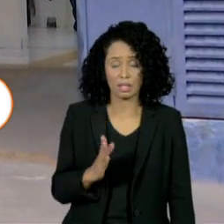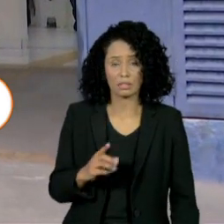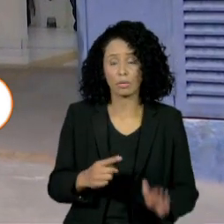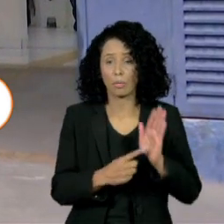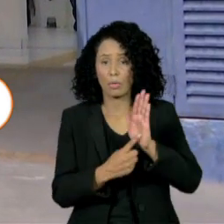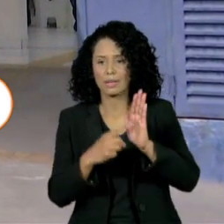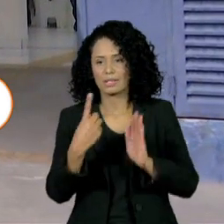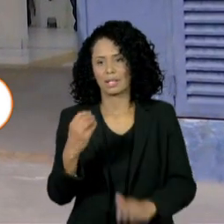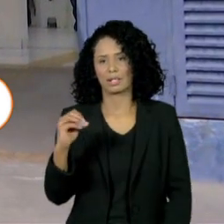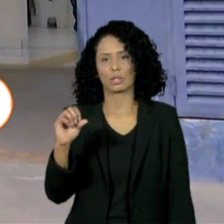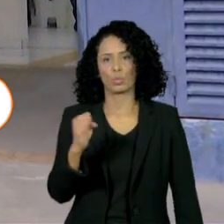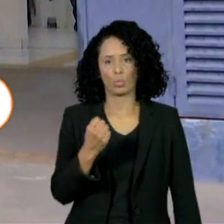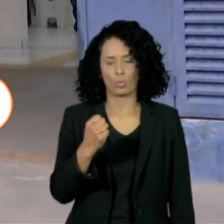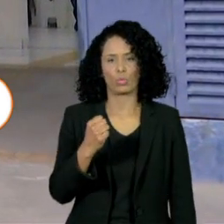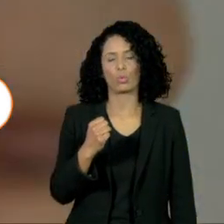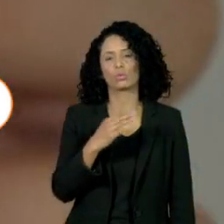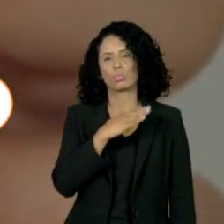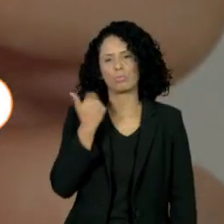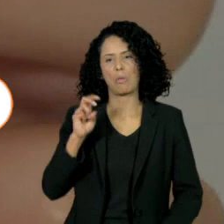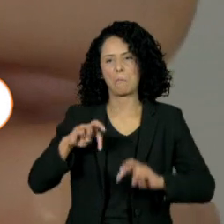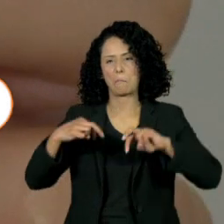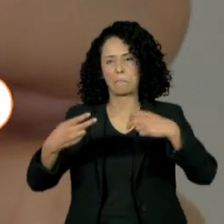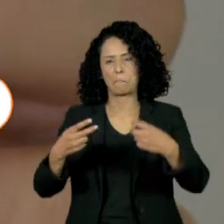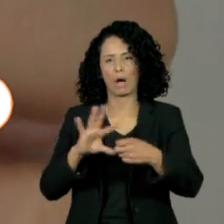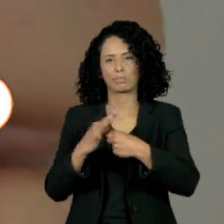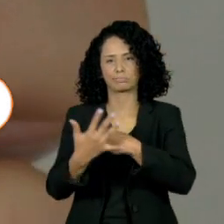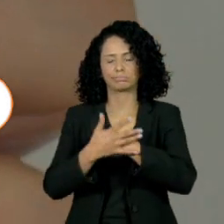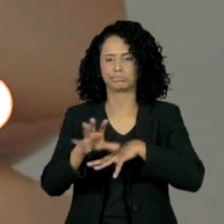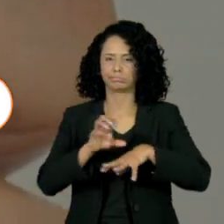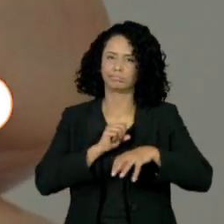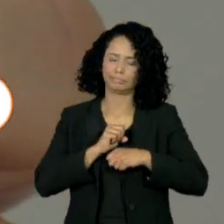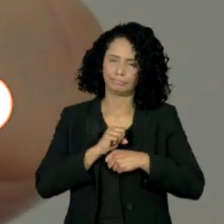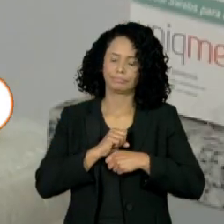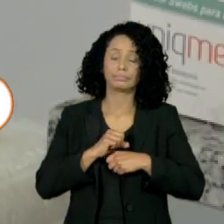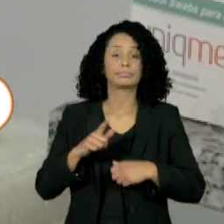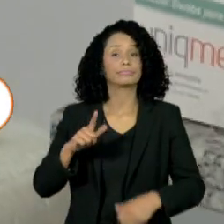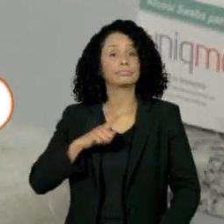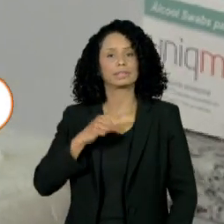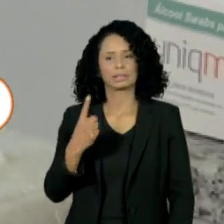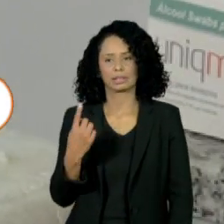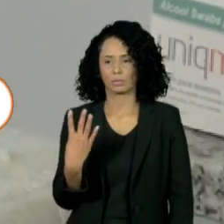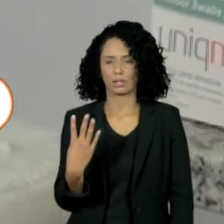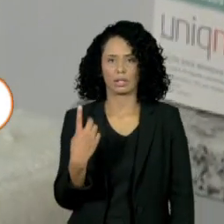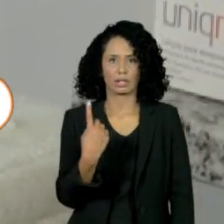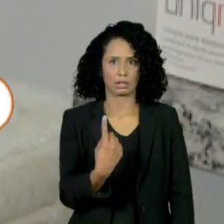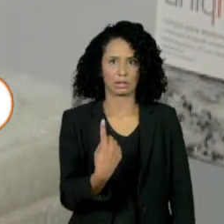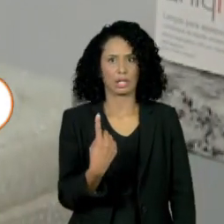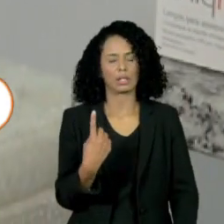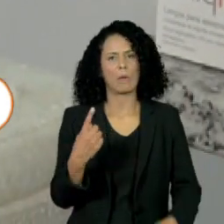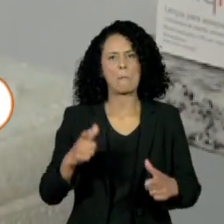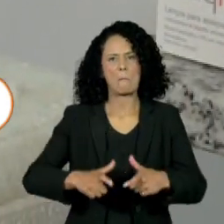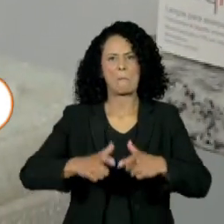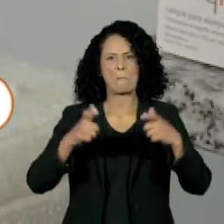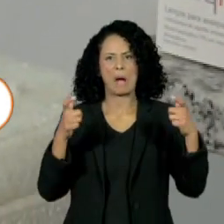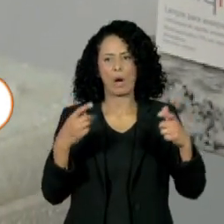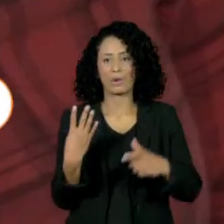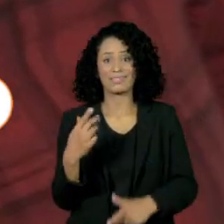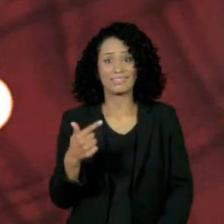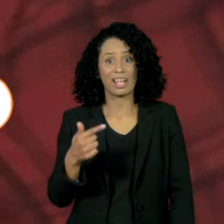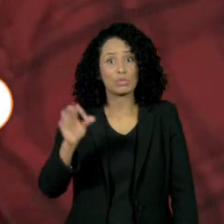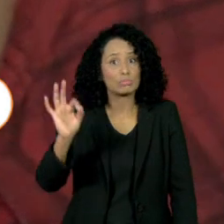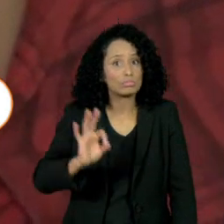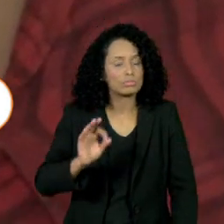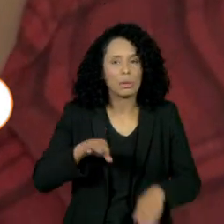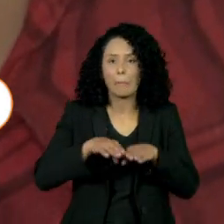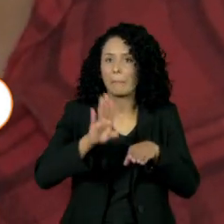novas mortes pela Covid-19. Com isso, a média móvel está em 141, número 47% maior do